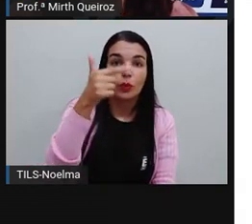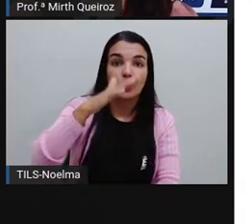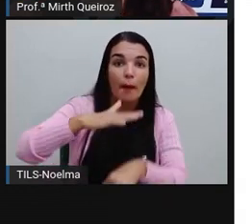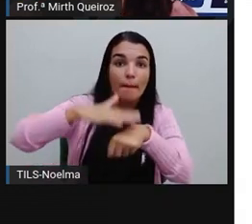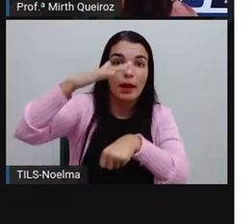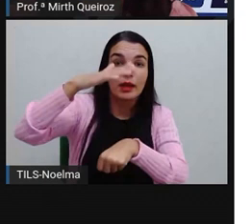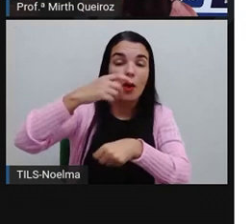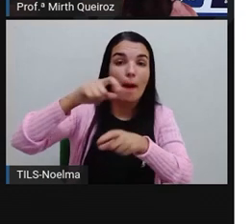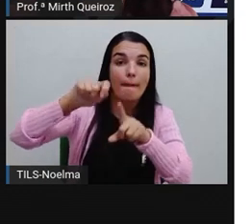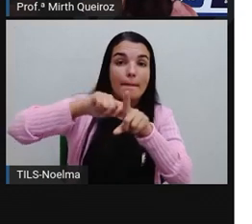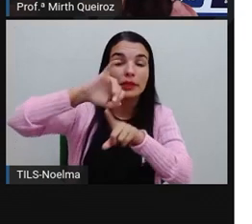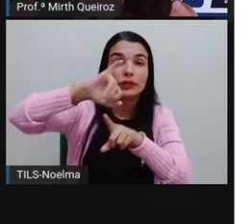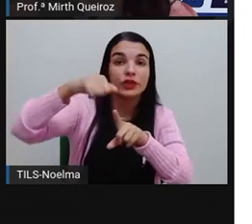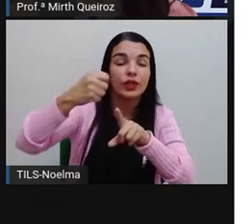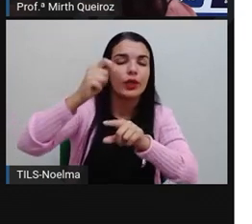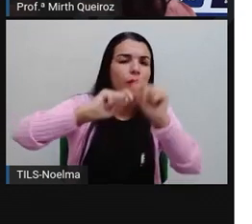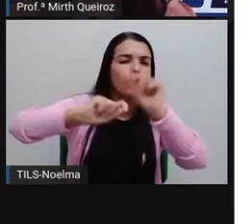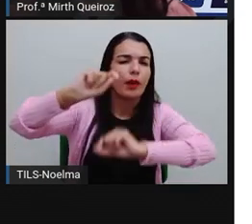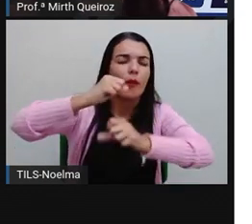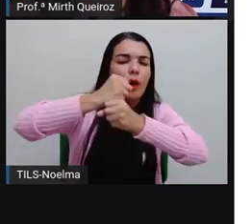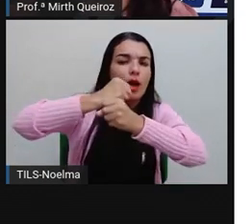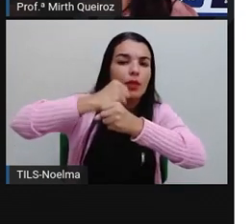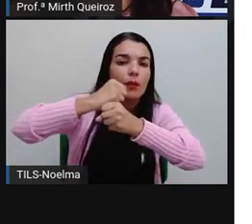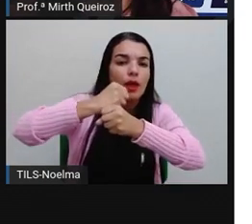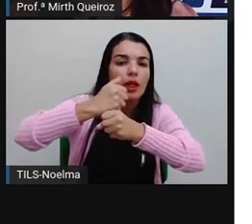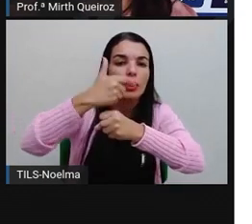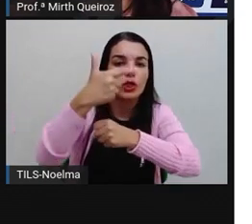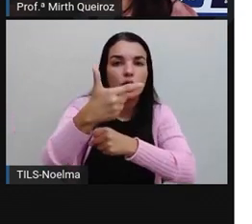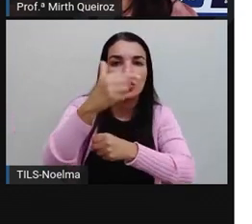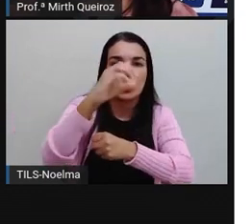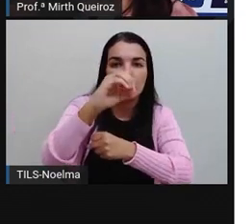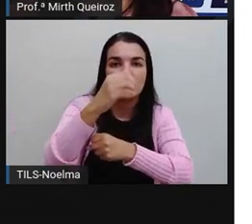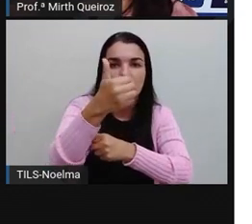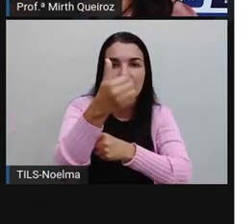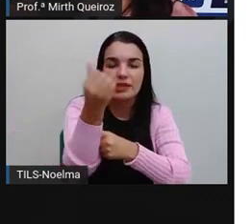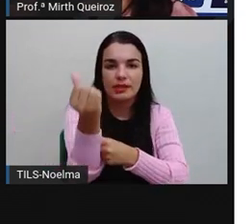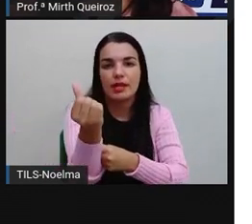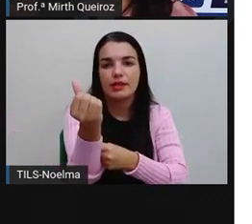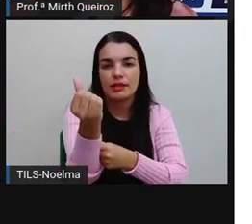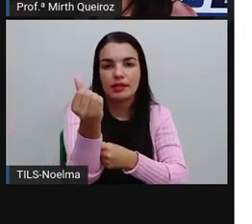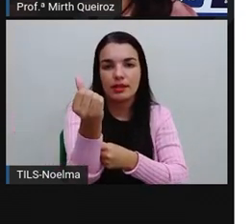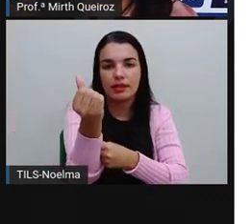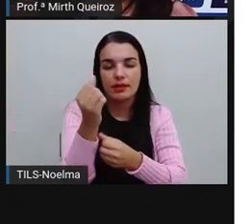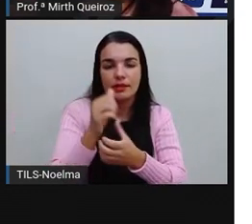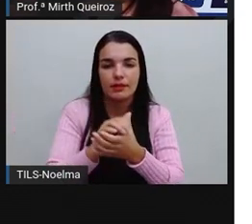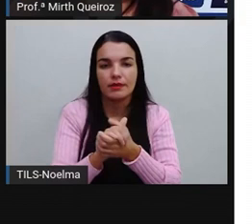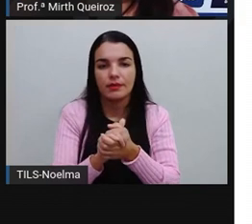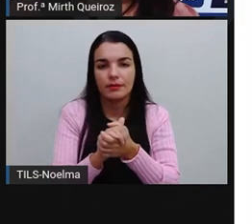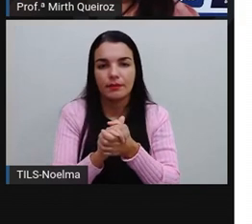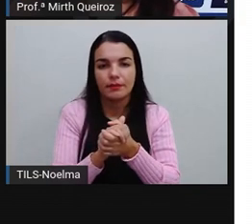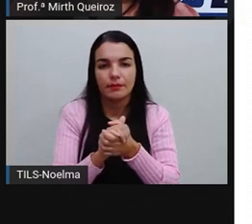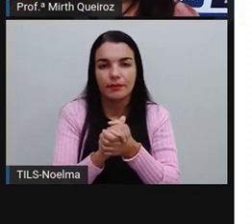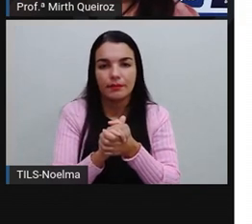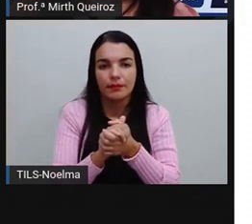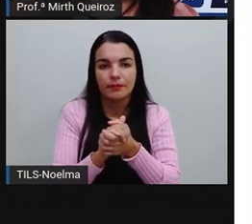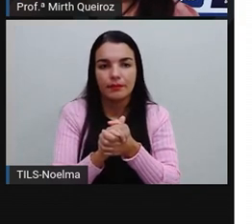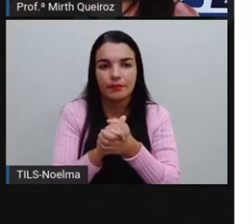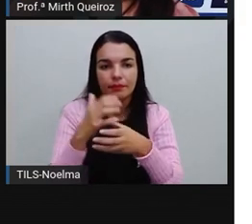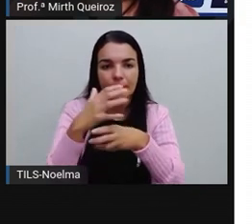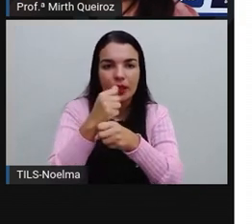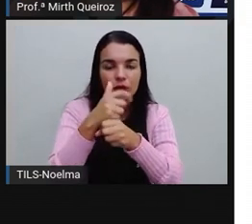mês de janeiro aí, ano, né? Seria janeiro de 2016 com